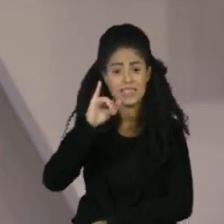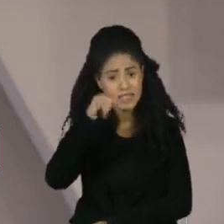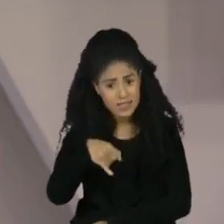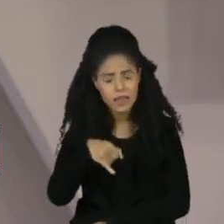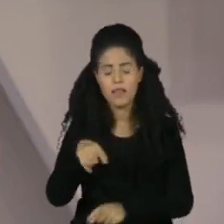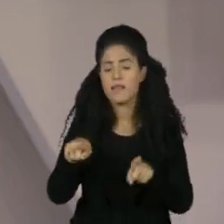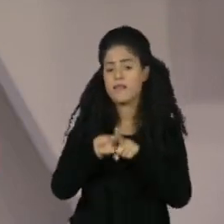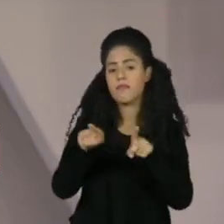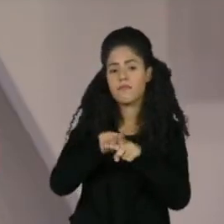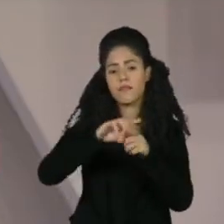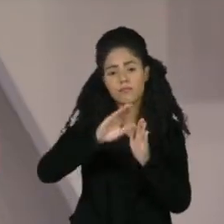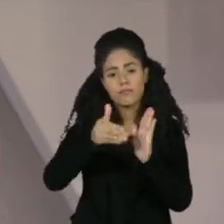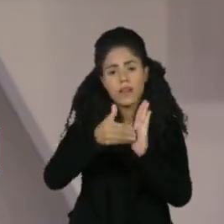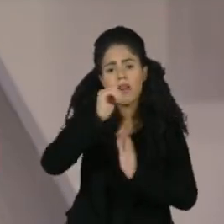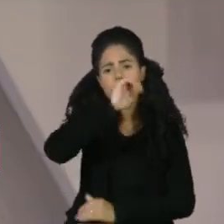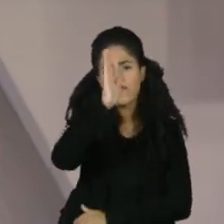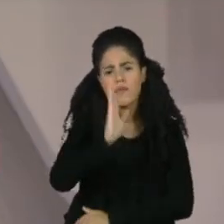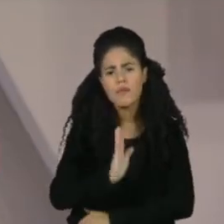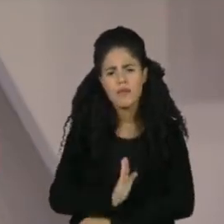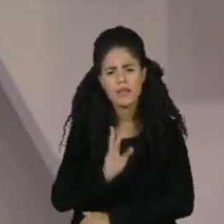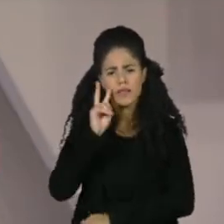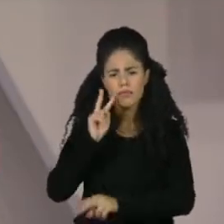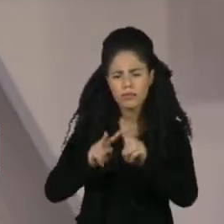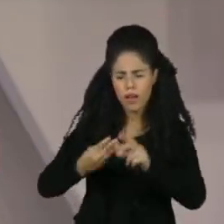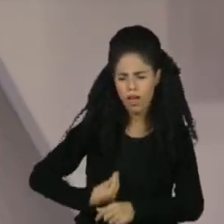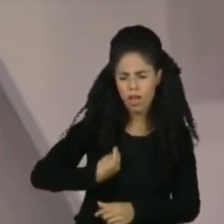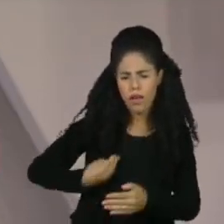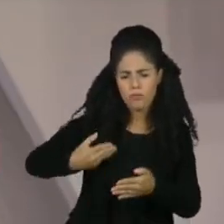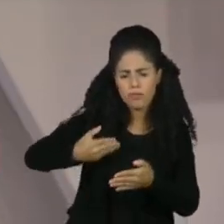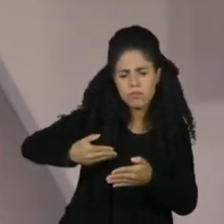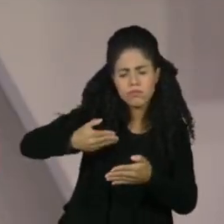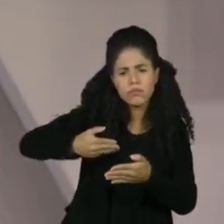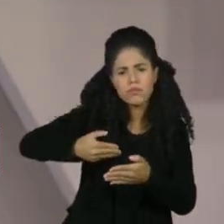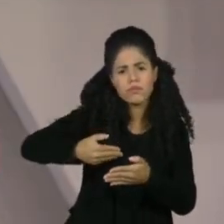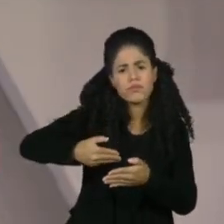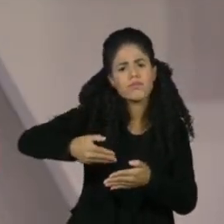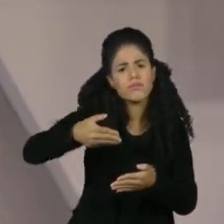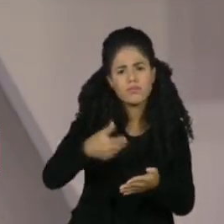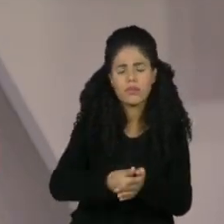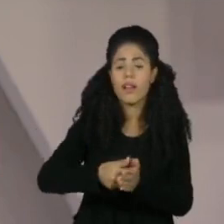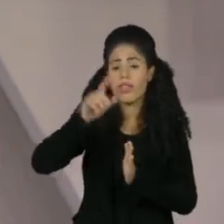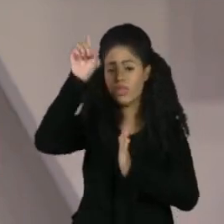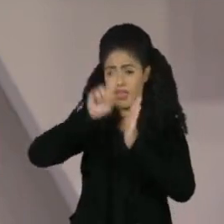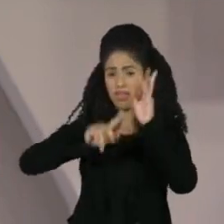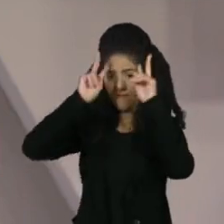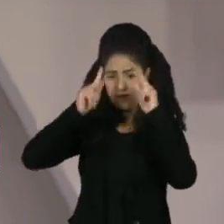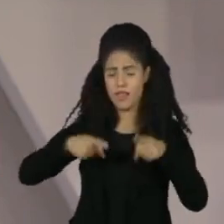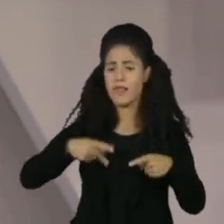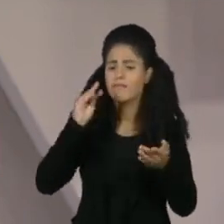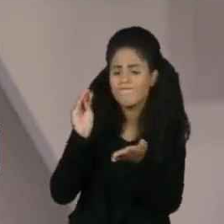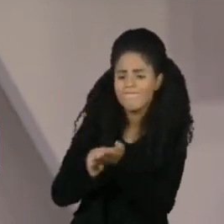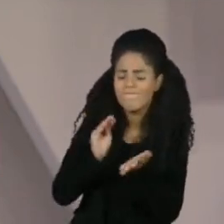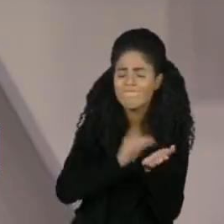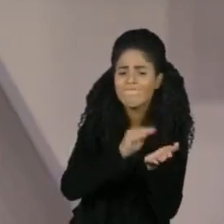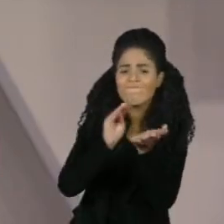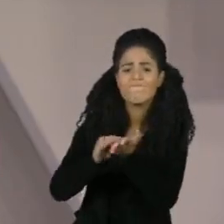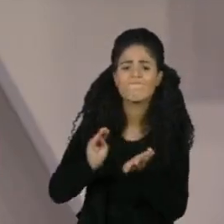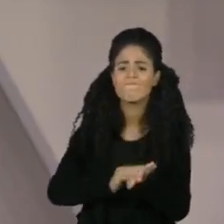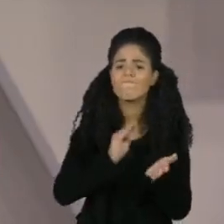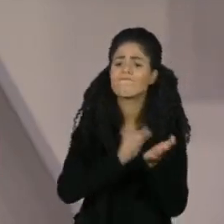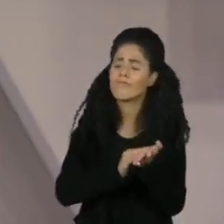da Câmara afirmou que o Brasil tem visto nos últimos anos uma série de ataques aos direitos humanos, boa parte deles amparados e